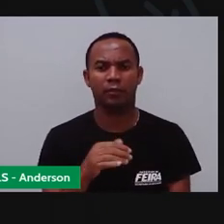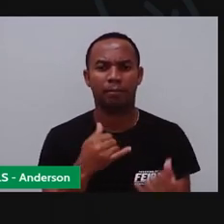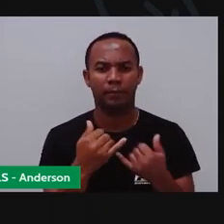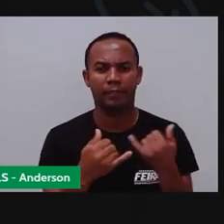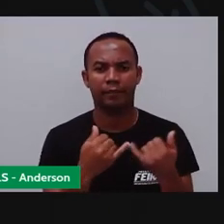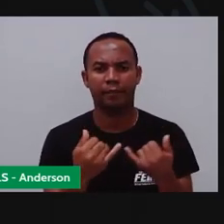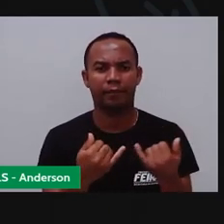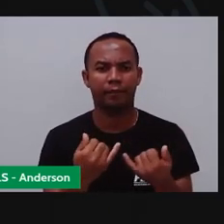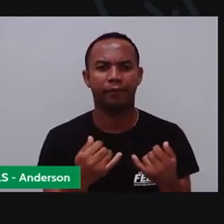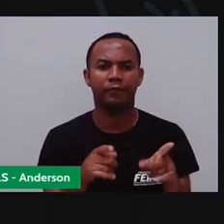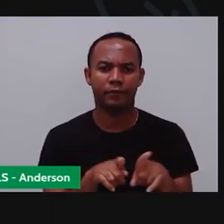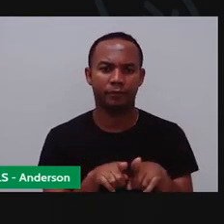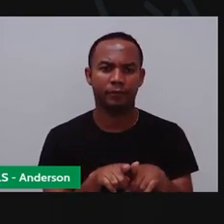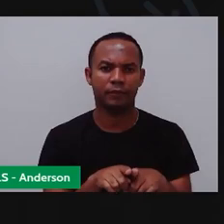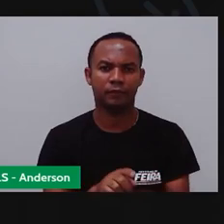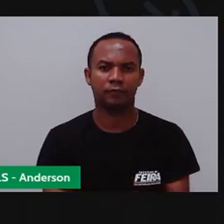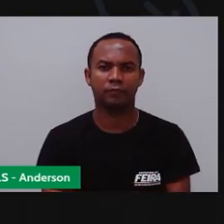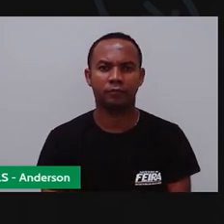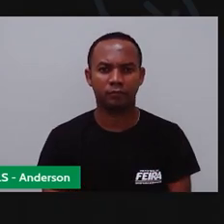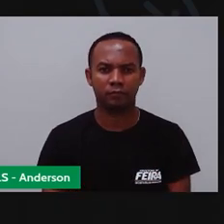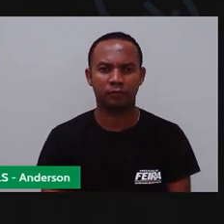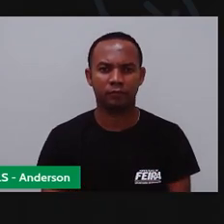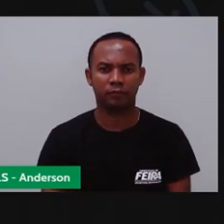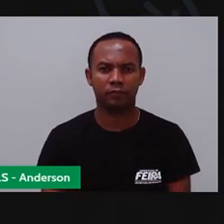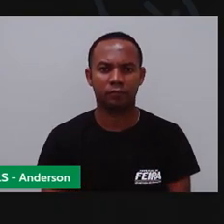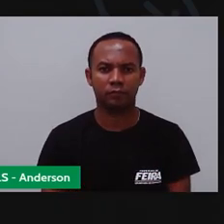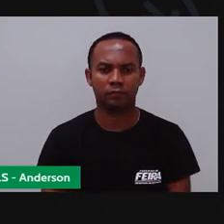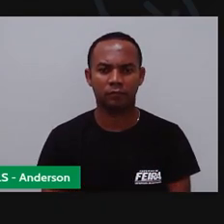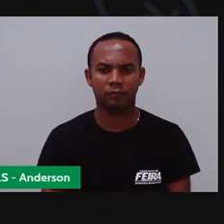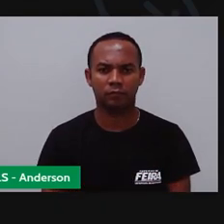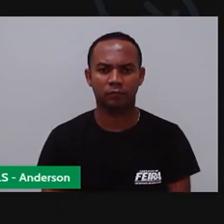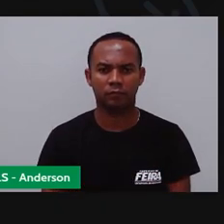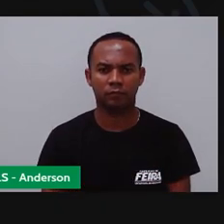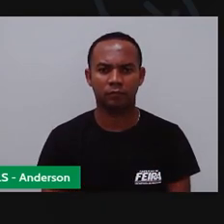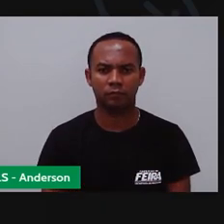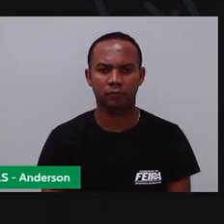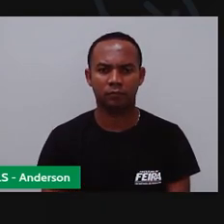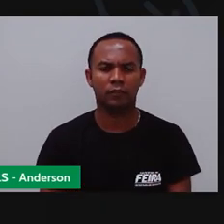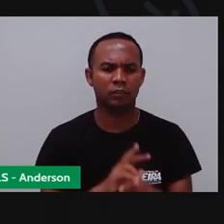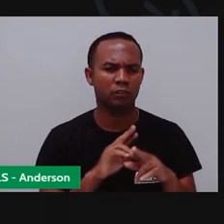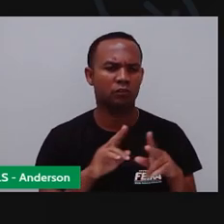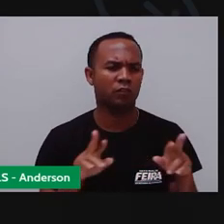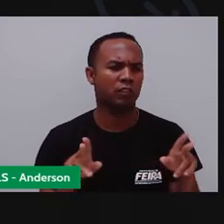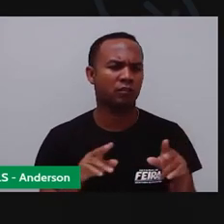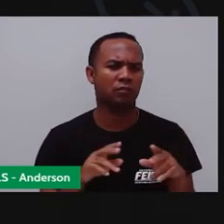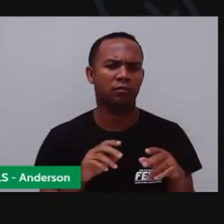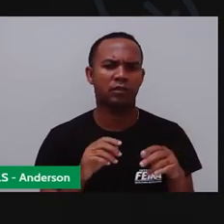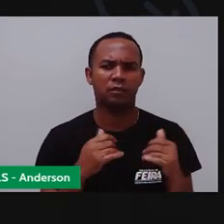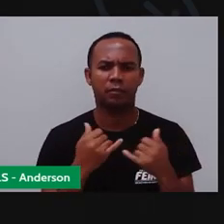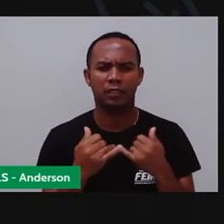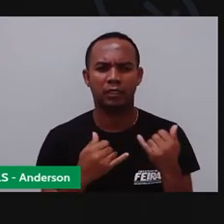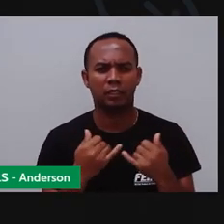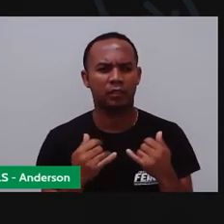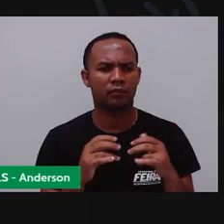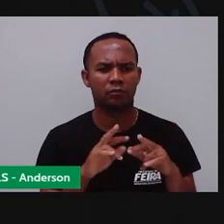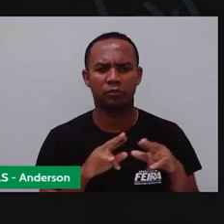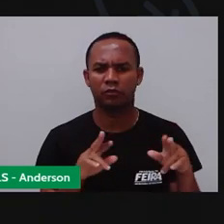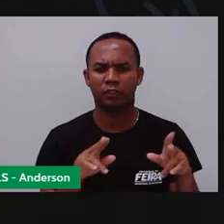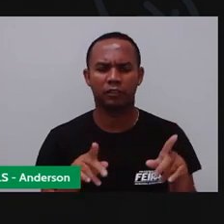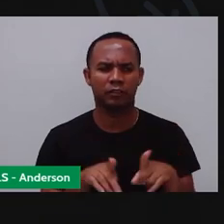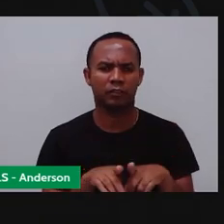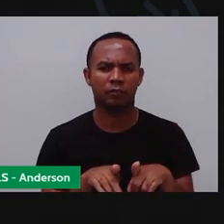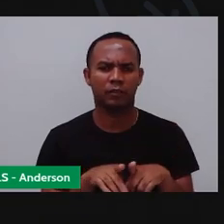ficou legal A gente pode utilizar brinquedos Carrinhos Bichinhos Bichinhos Bichinhos Várias coisas